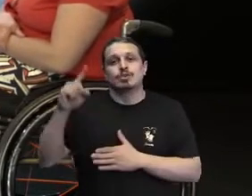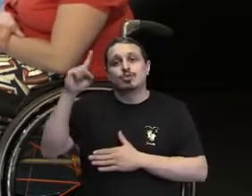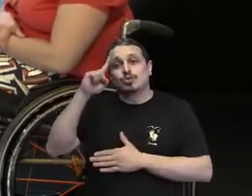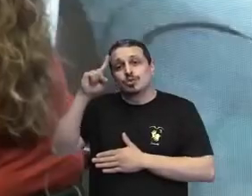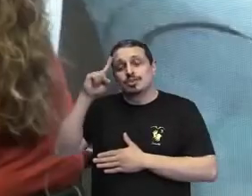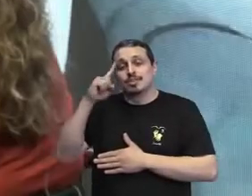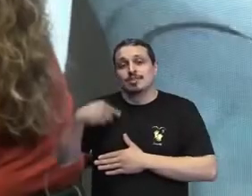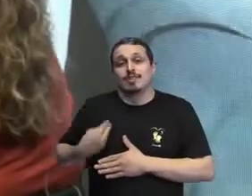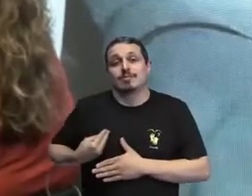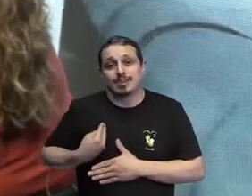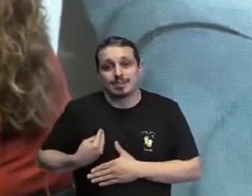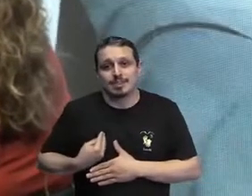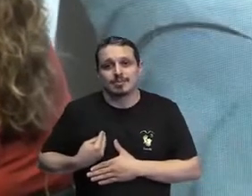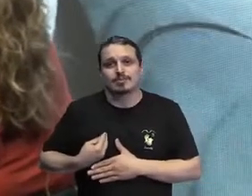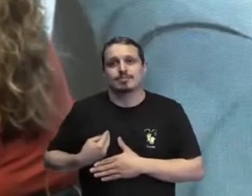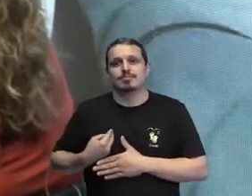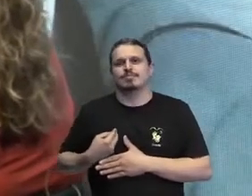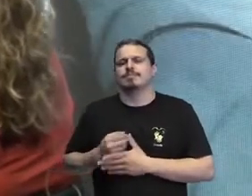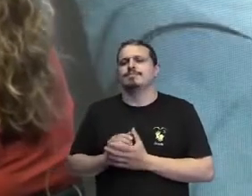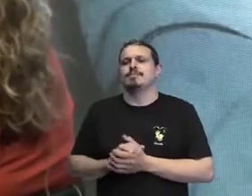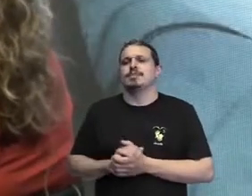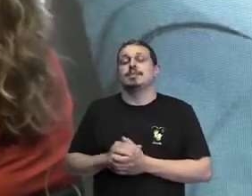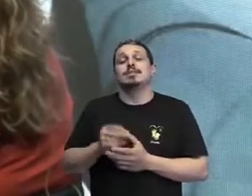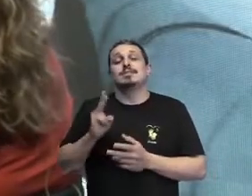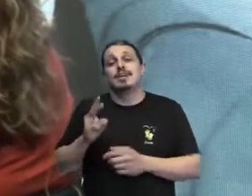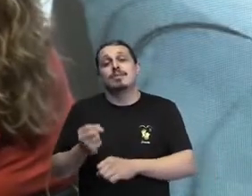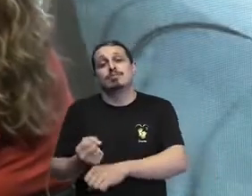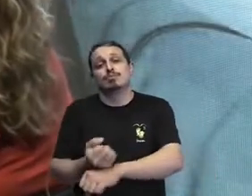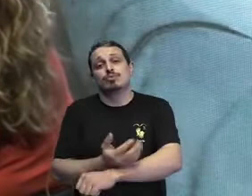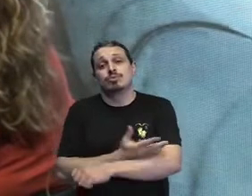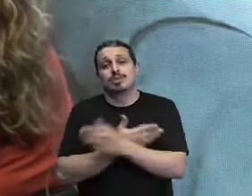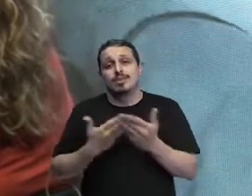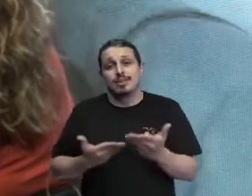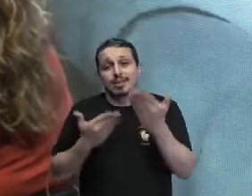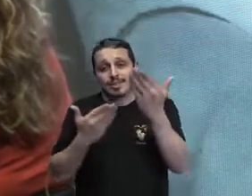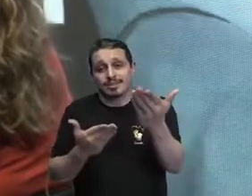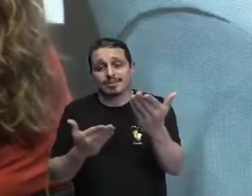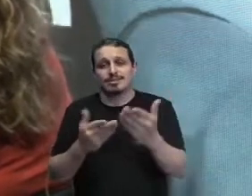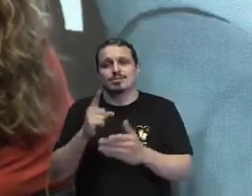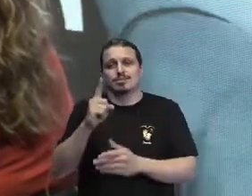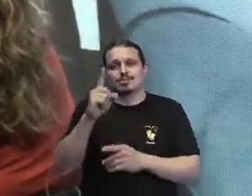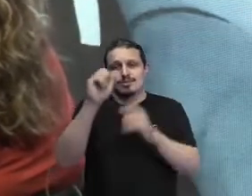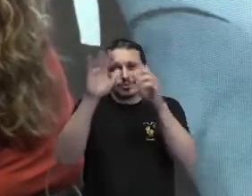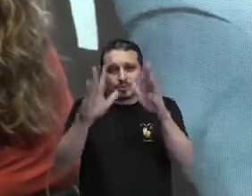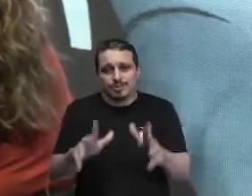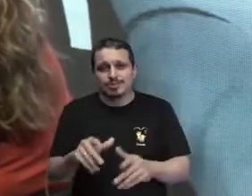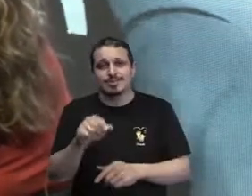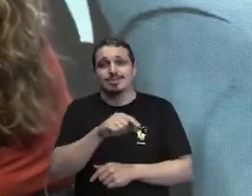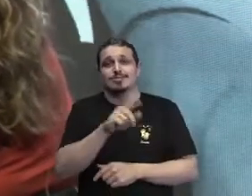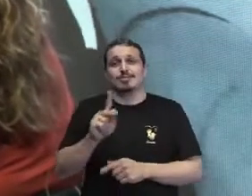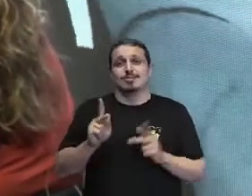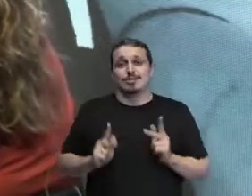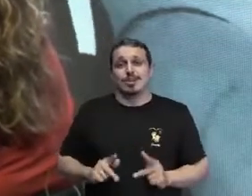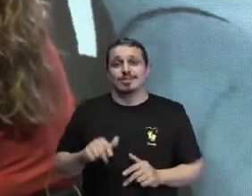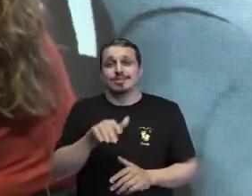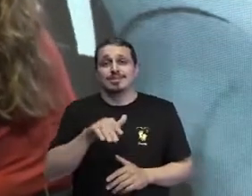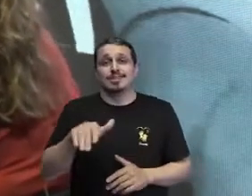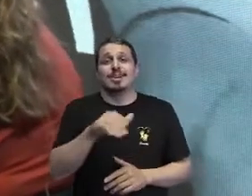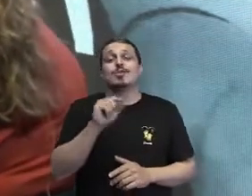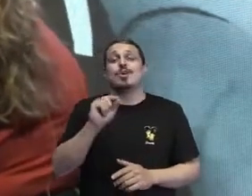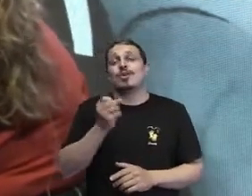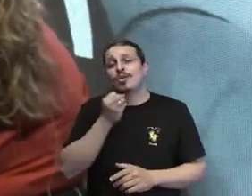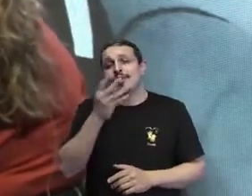homenagem também pra todas as pessoas com deficiência, viu? Que também merecem ter a sua história contada, que também merecem ter a sua história